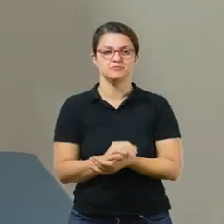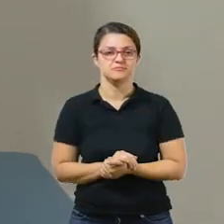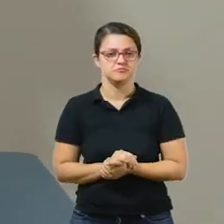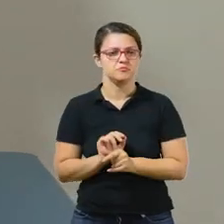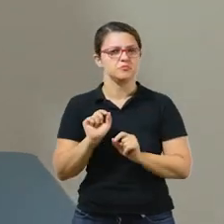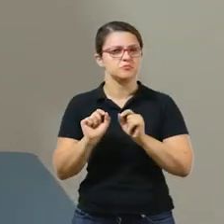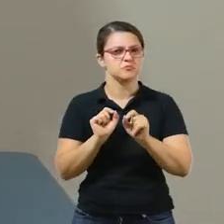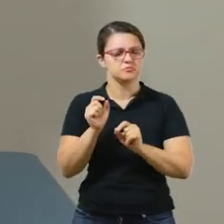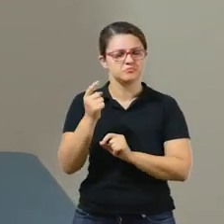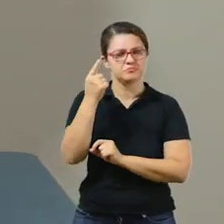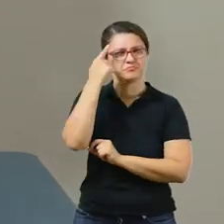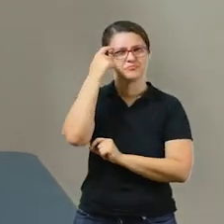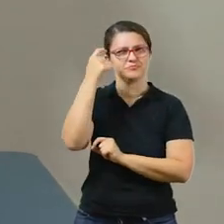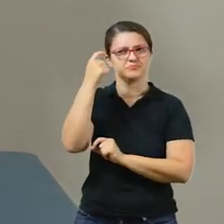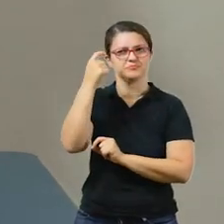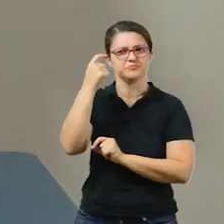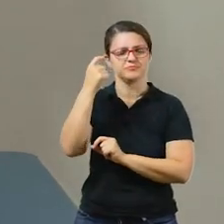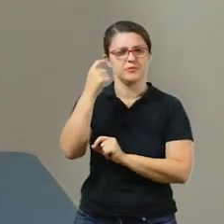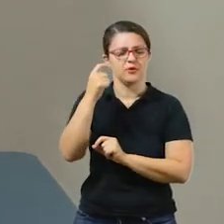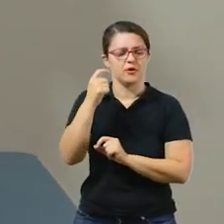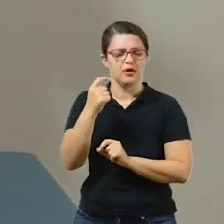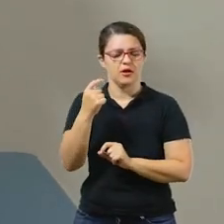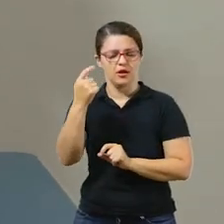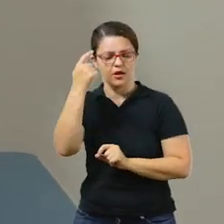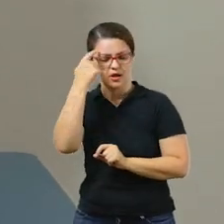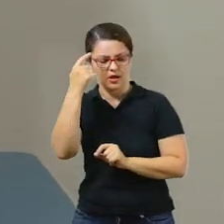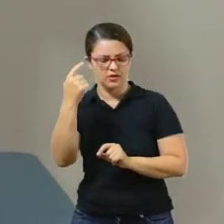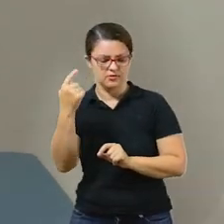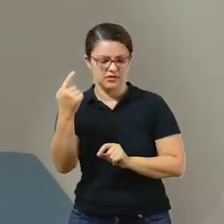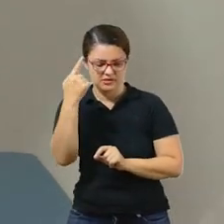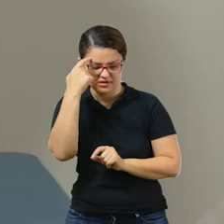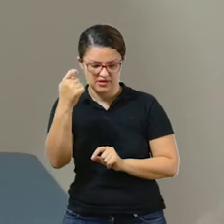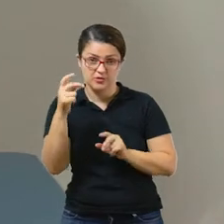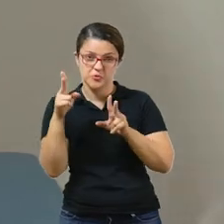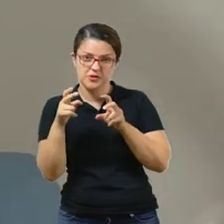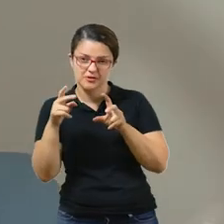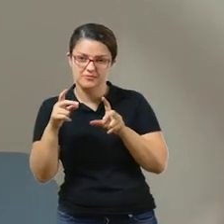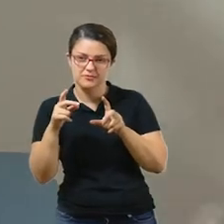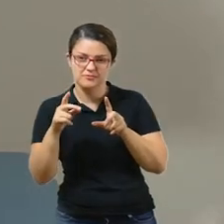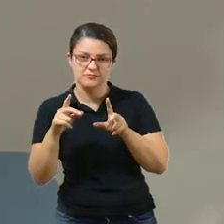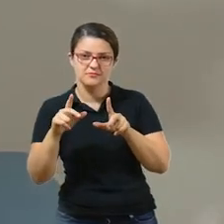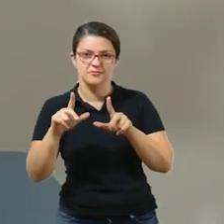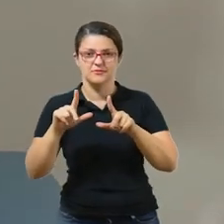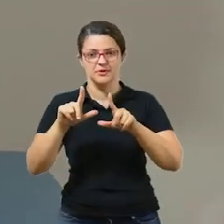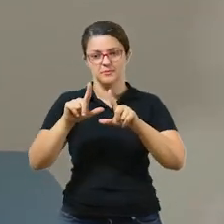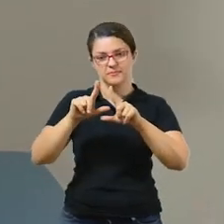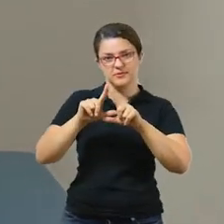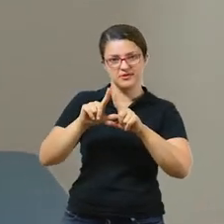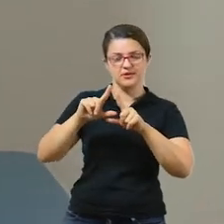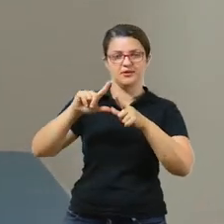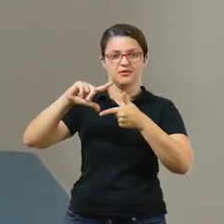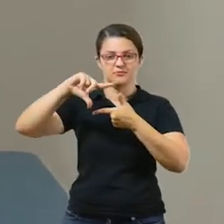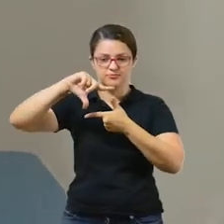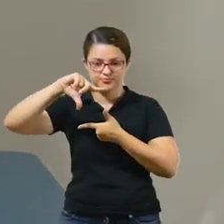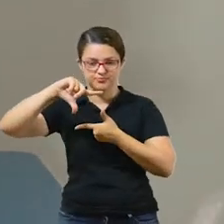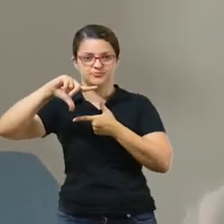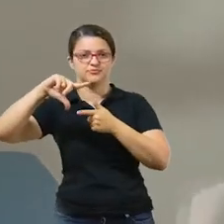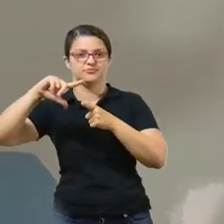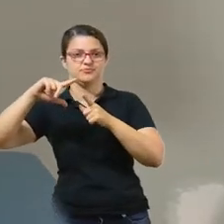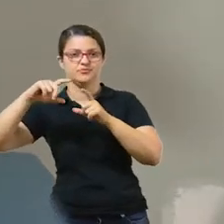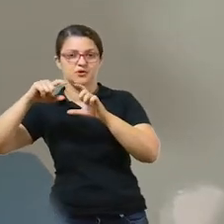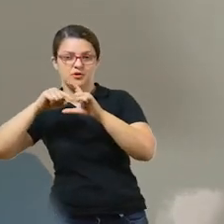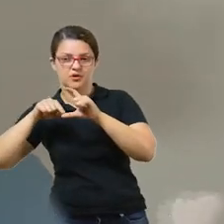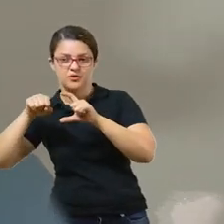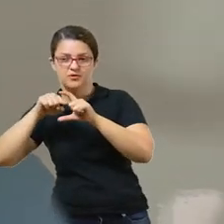e trabalhando com a ideia das cheias e com as formas geométricas, vai ficar a missão de nós fazermos uma flag.